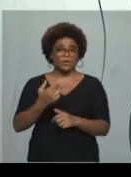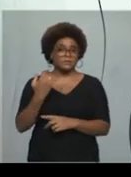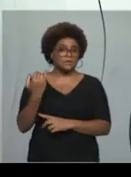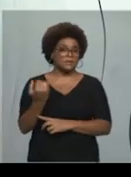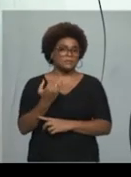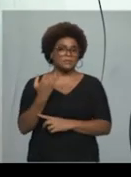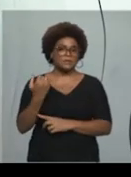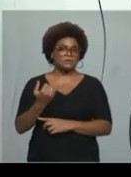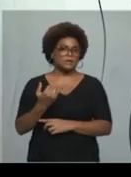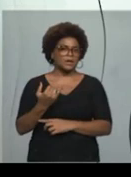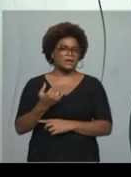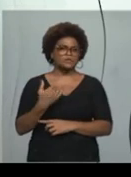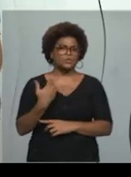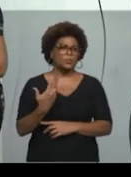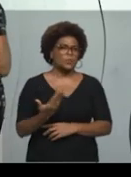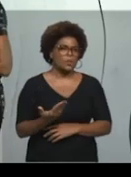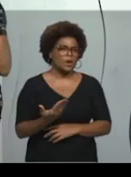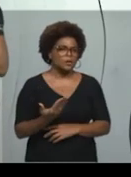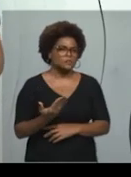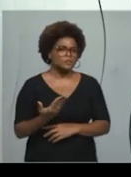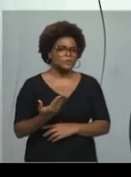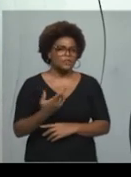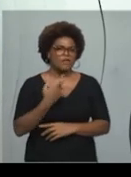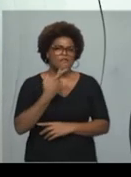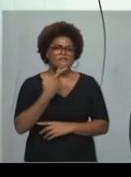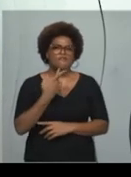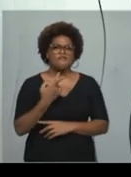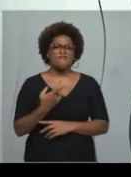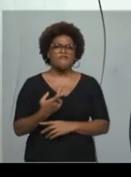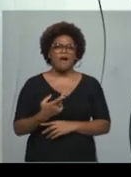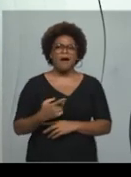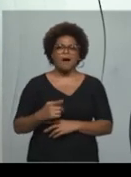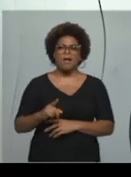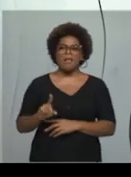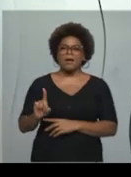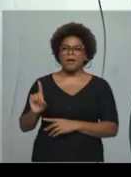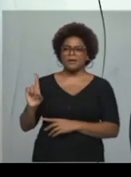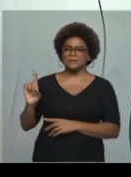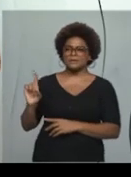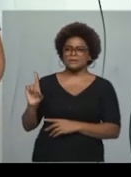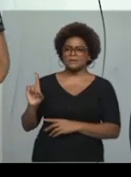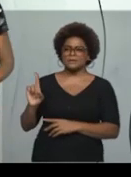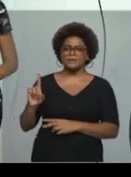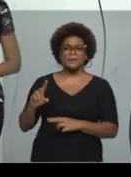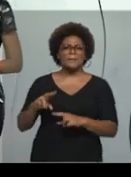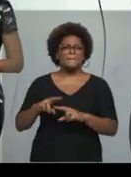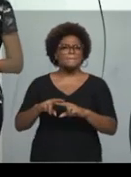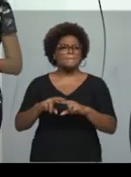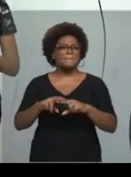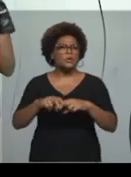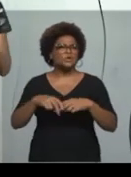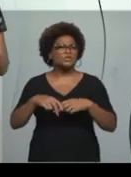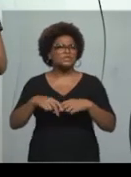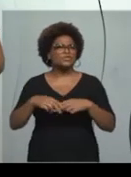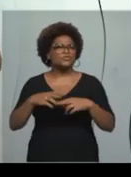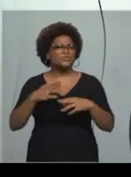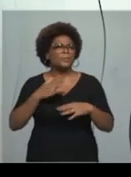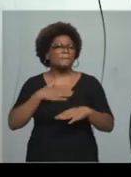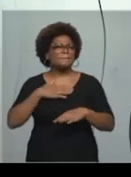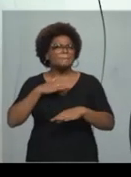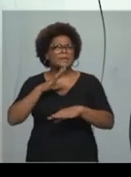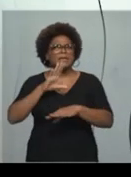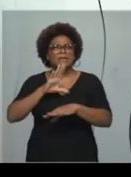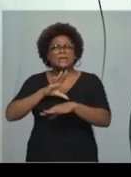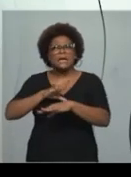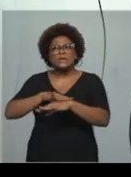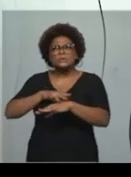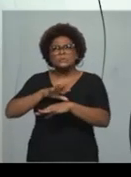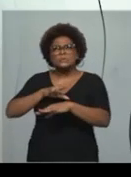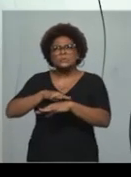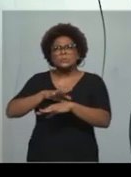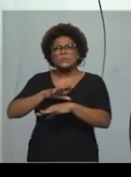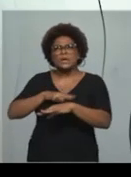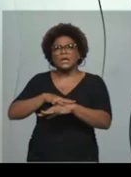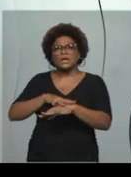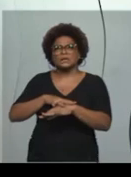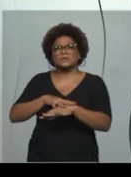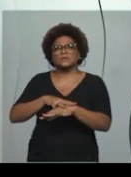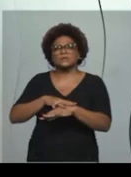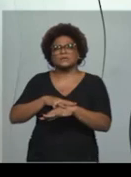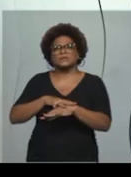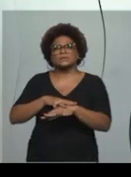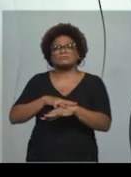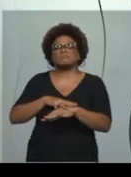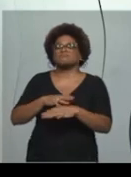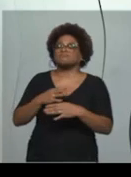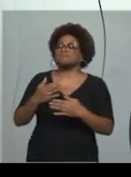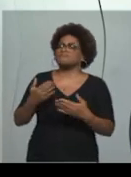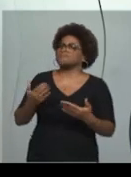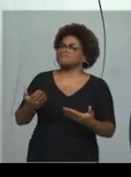fala aqui, o motivo da minha doença. Quando a gente vai pesquisar, vai ler sobre